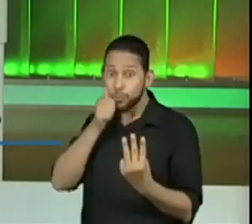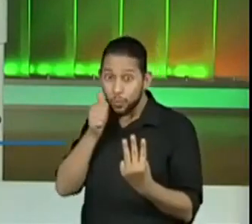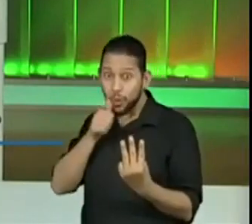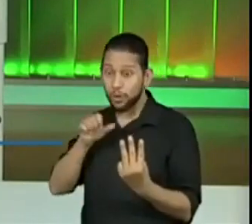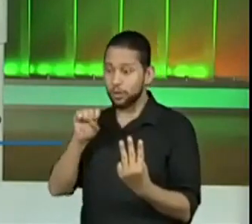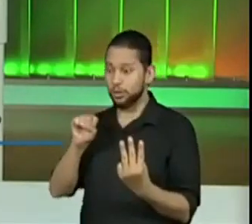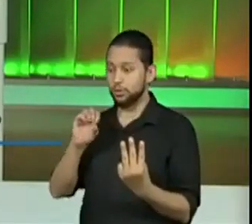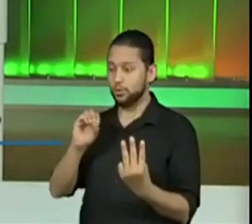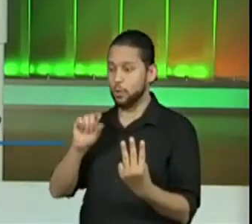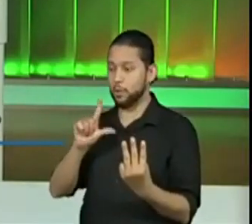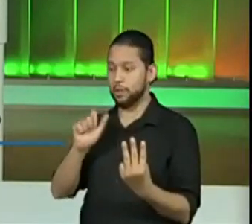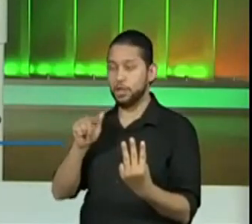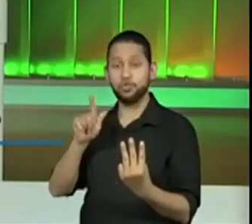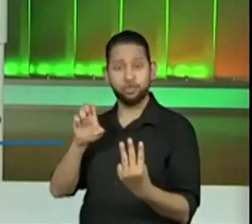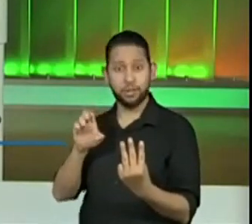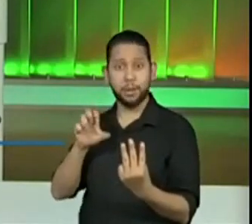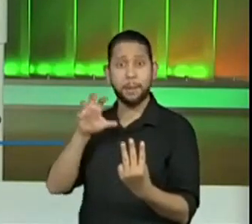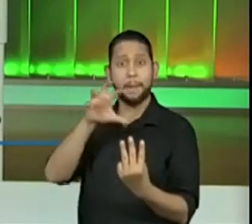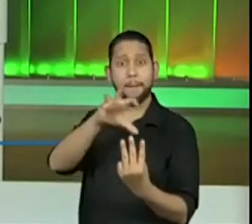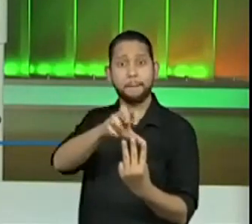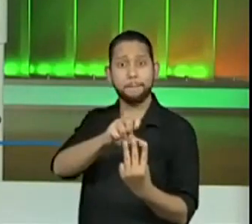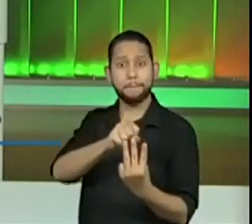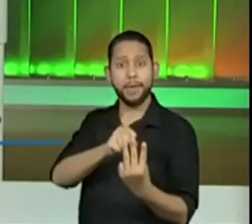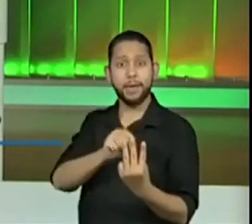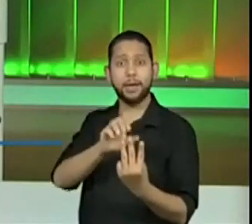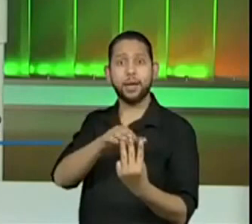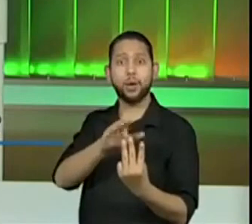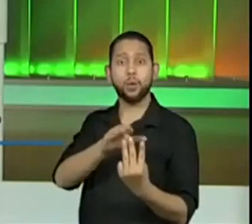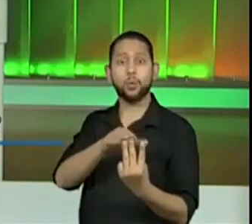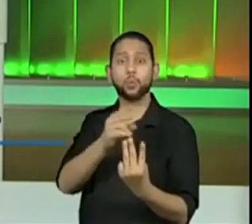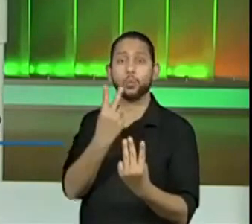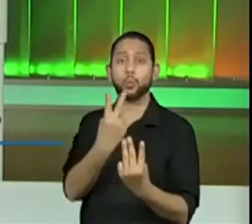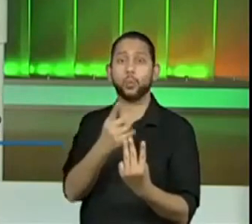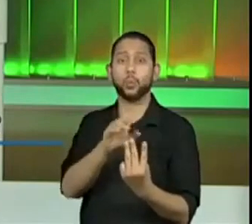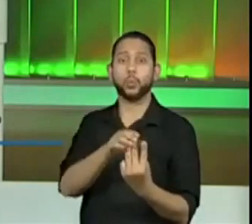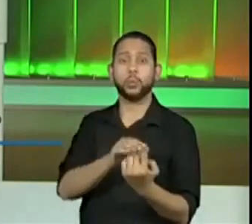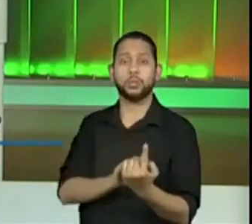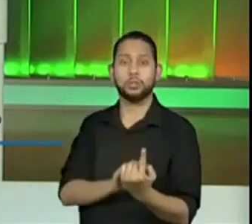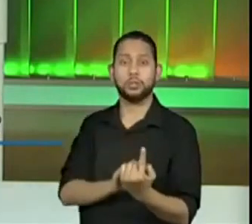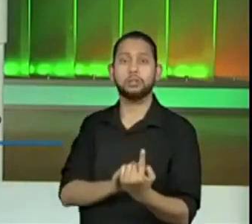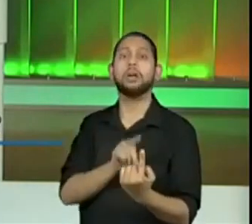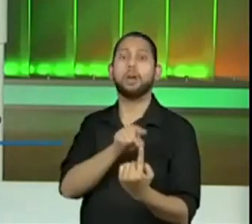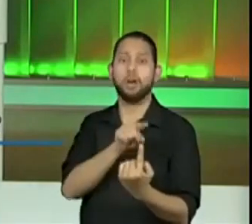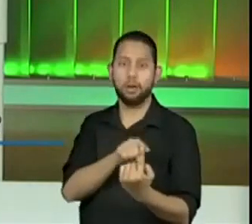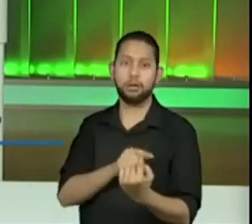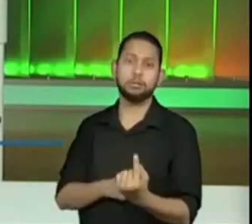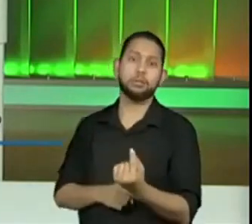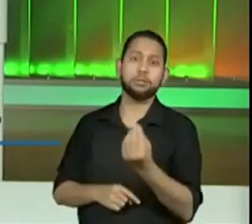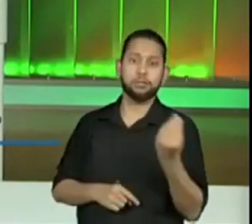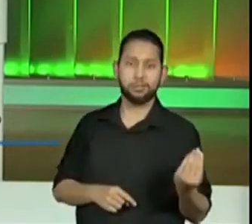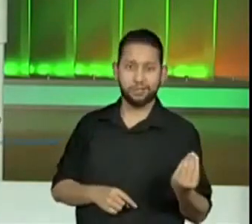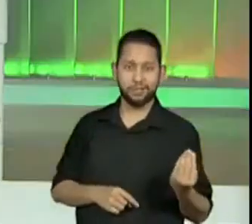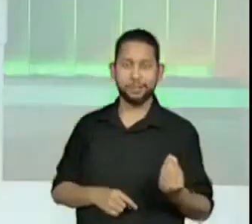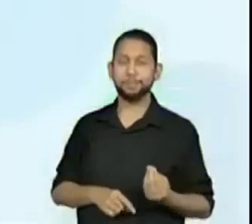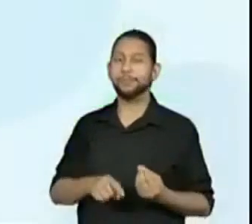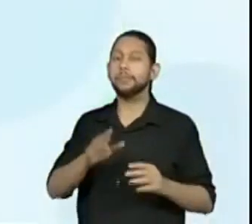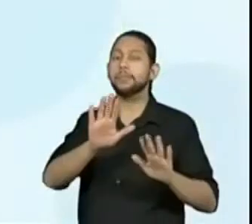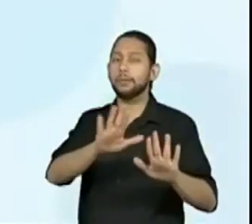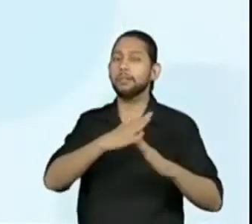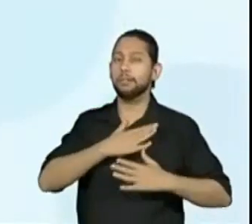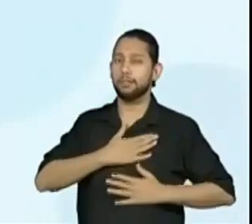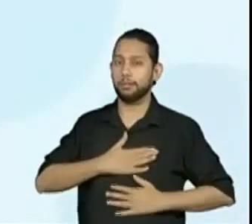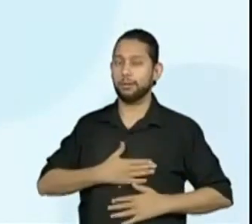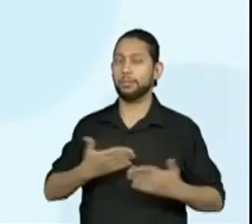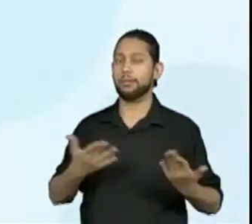E aí, aluno do quinto ano, como será que a gente vai fazer isso? Vou fazer agora para vocês. Vamos lá, vem comigo. Então, a